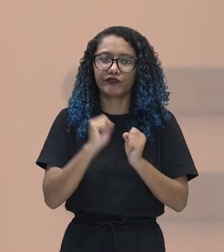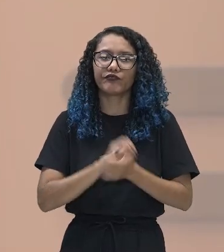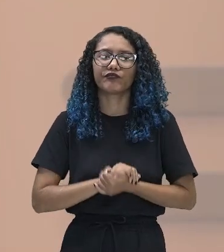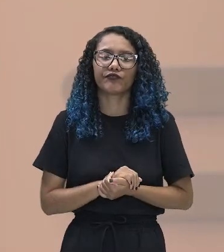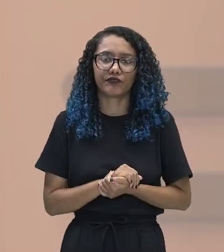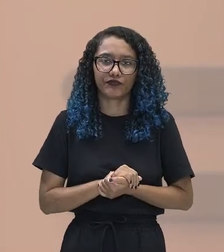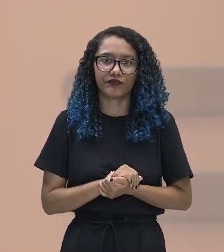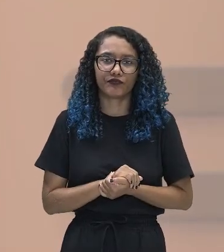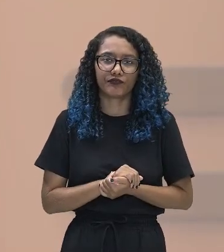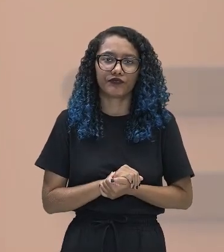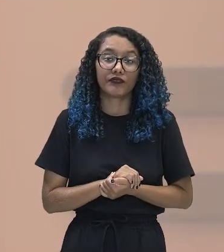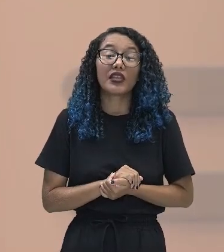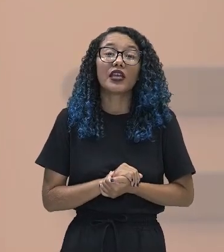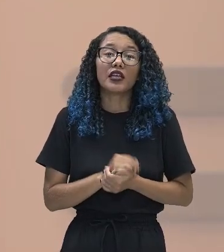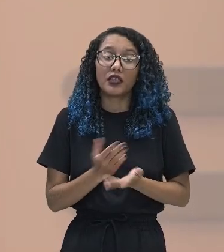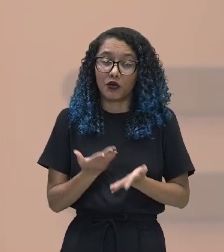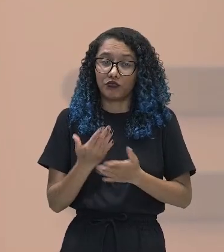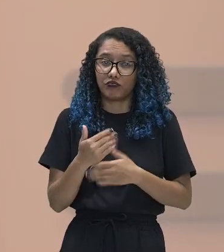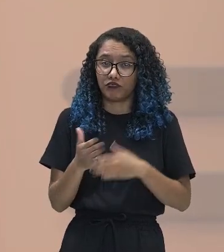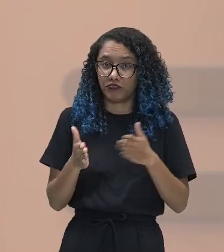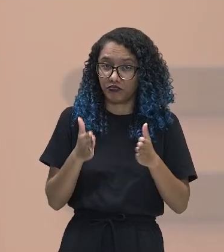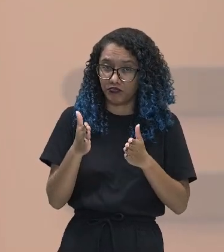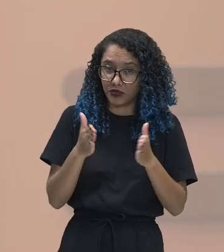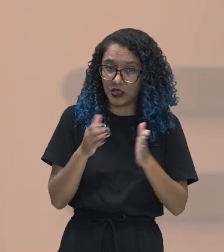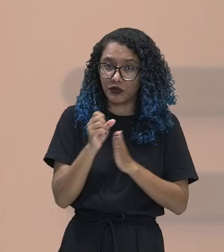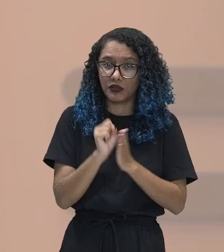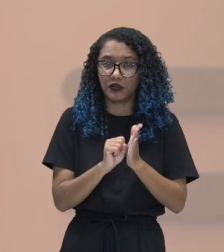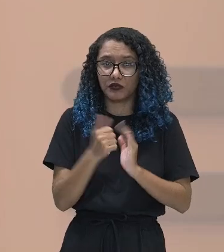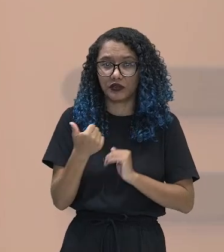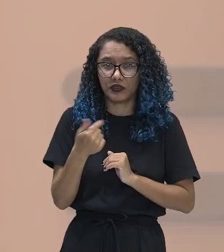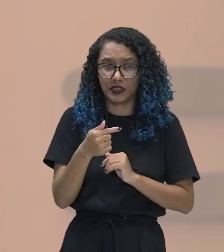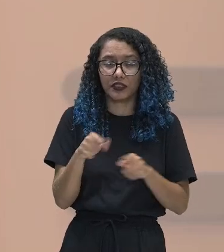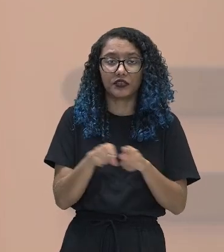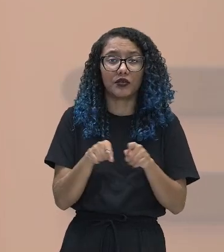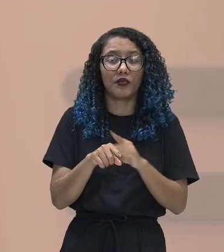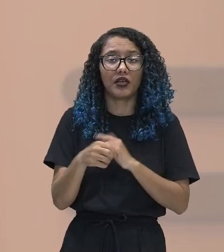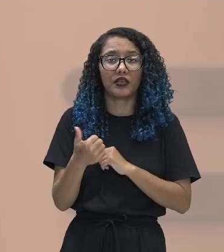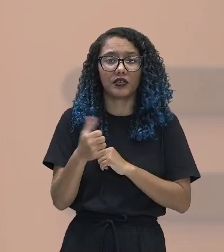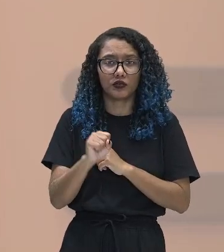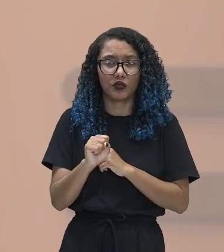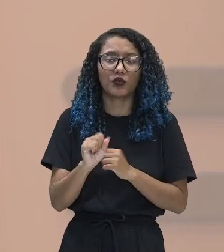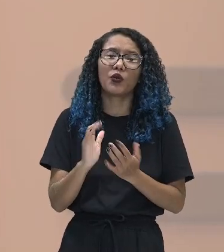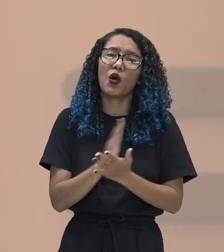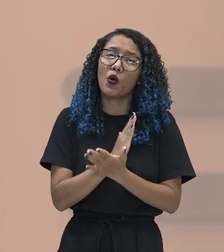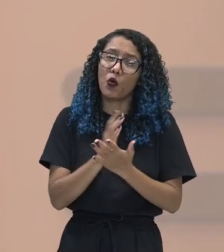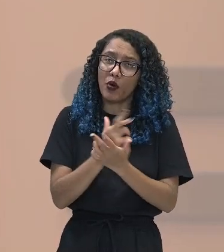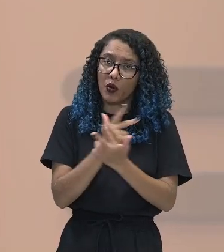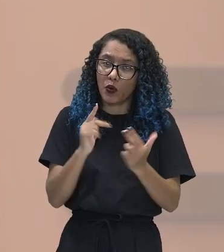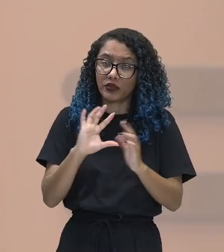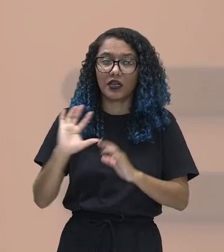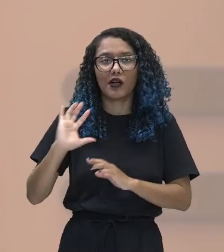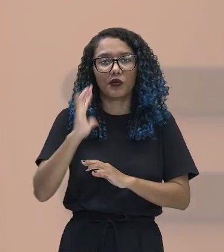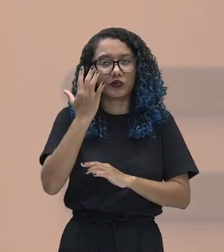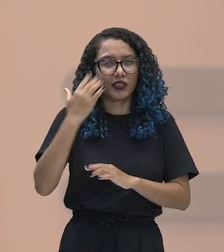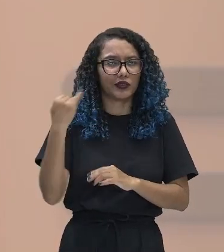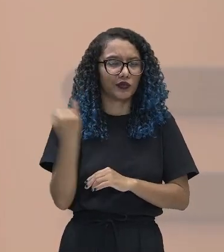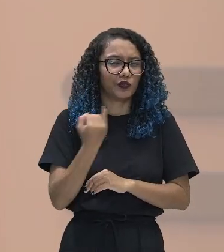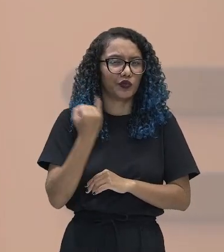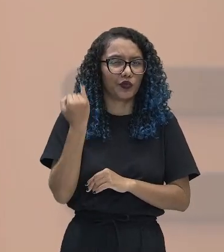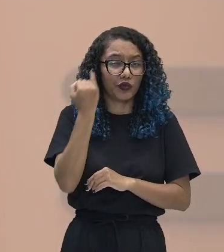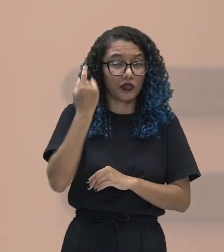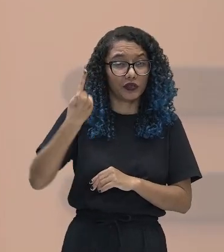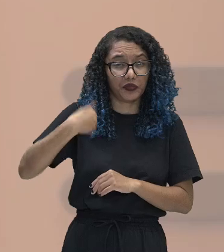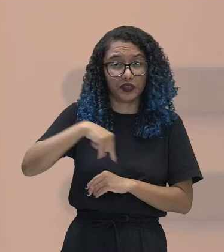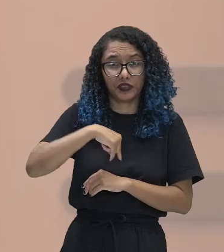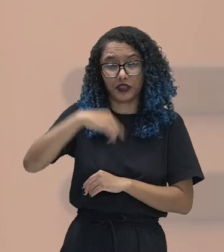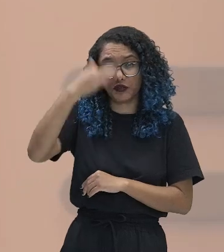e também do século XVIII, passam a acontecer inúmeros fatos que, de certa forma, são importantíssimos para a gente compreender um